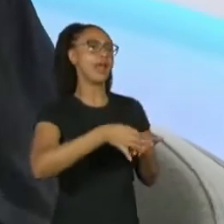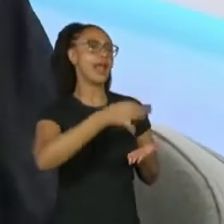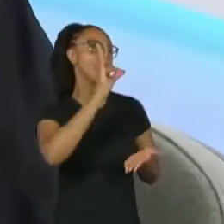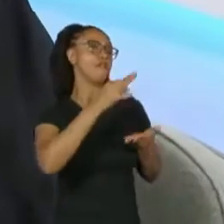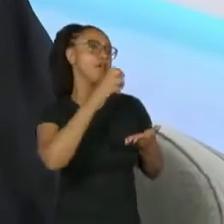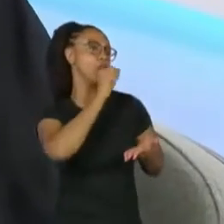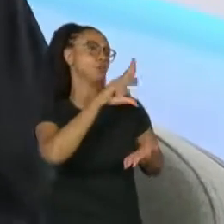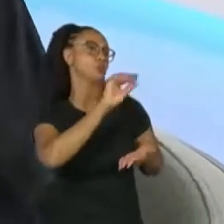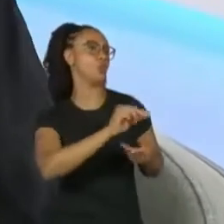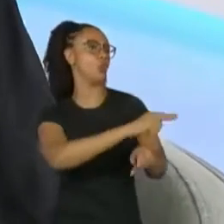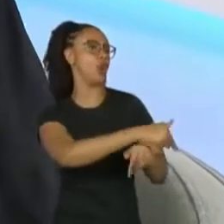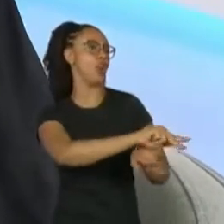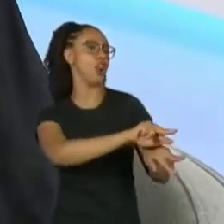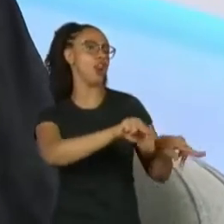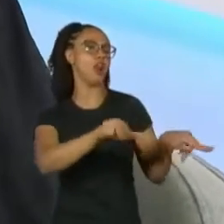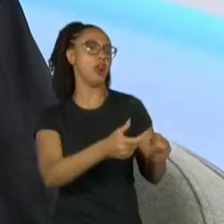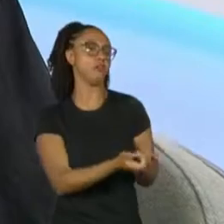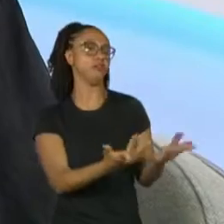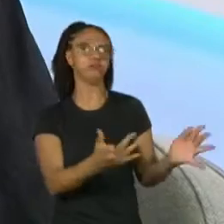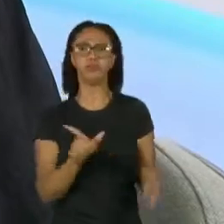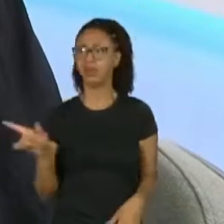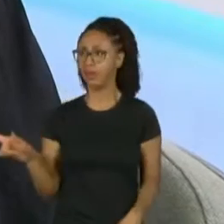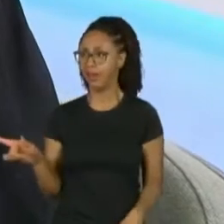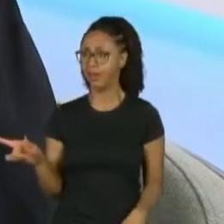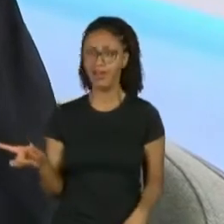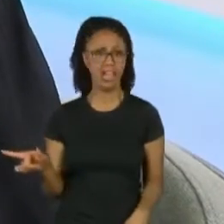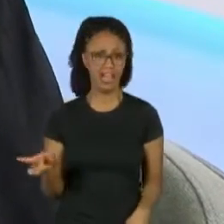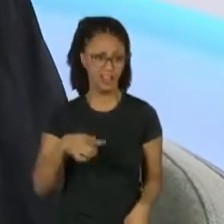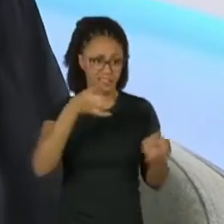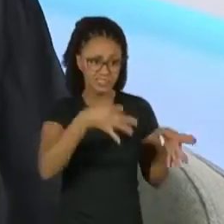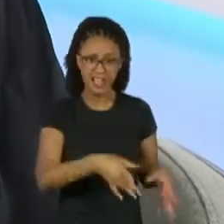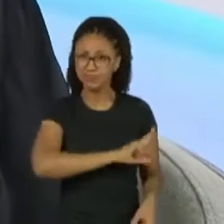não sei o que, não sei o que lá. Olha, ele não queria outra vida, sai.